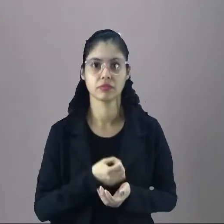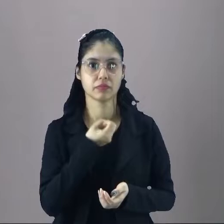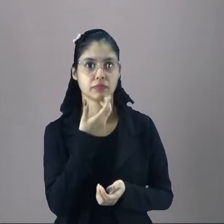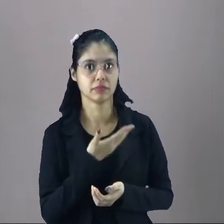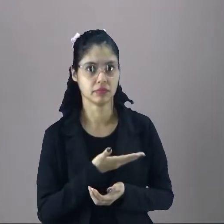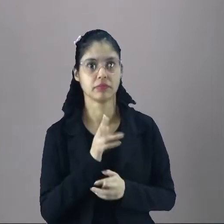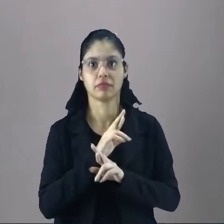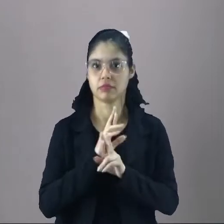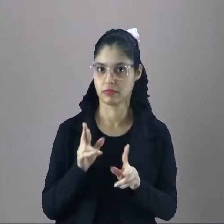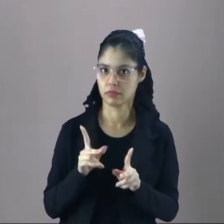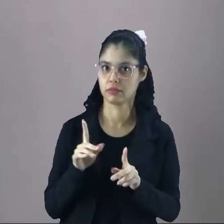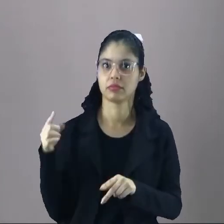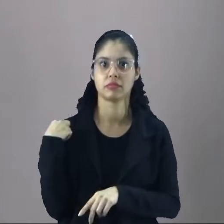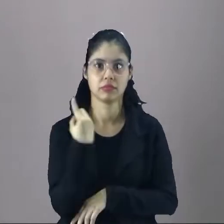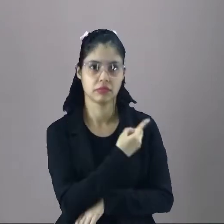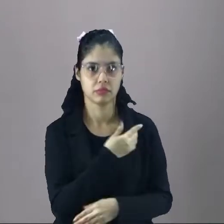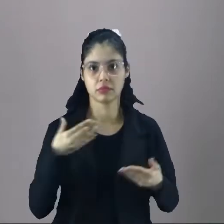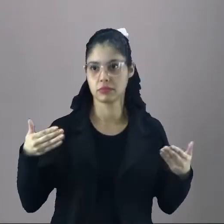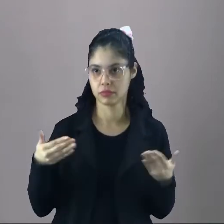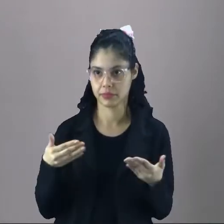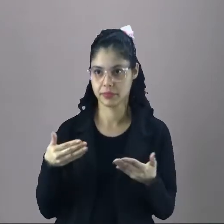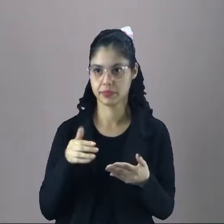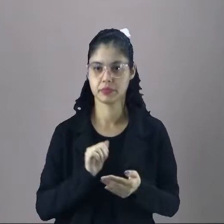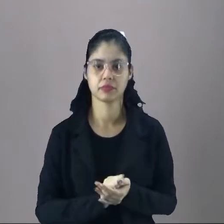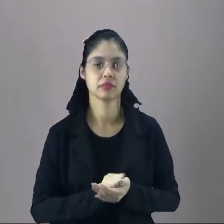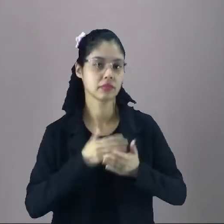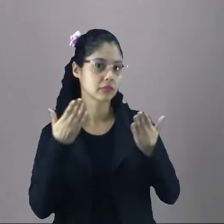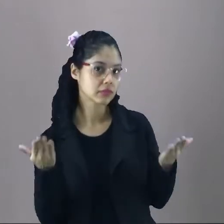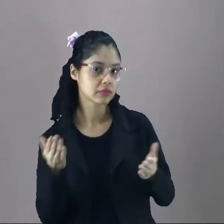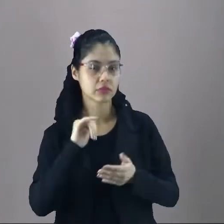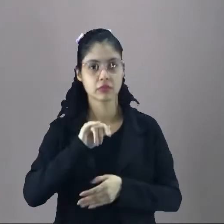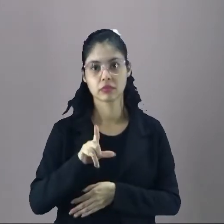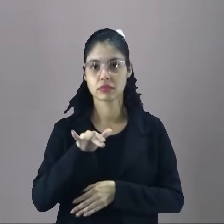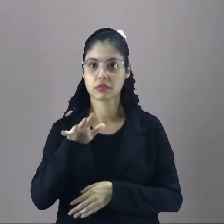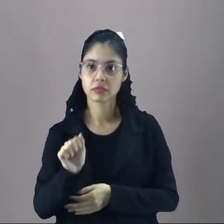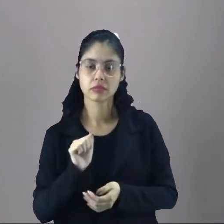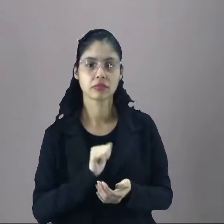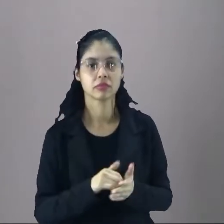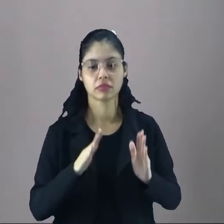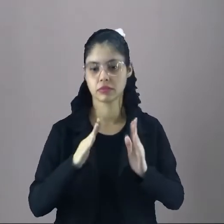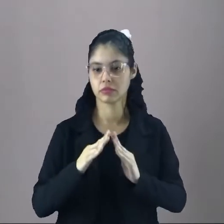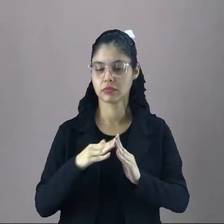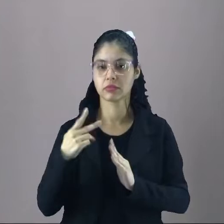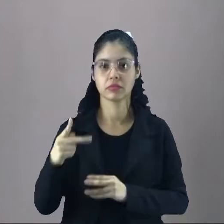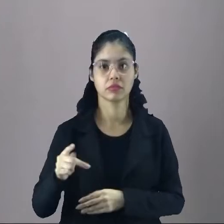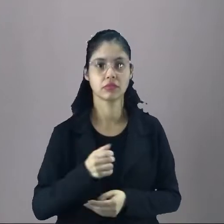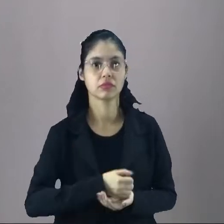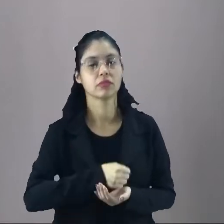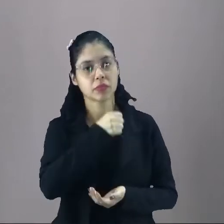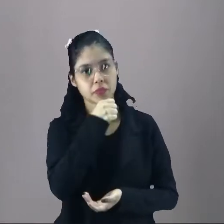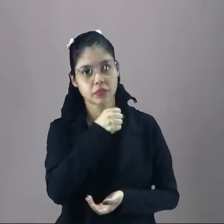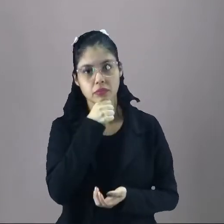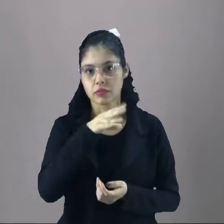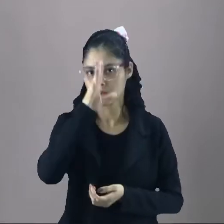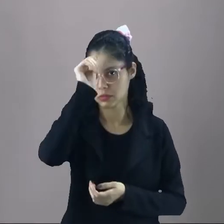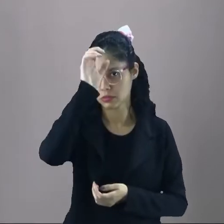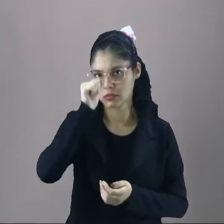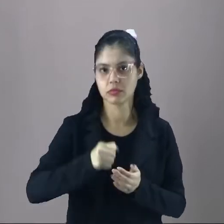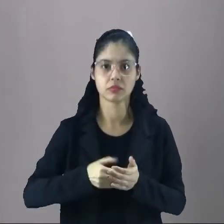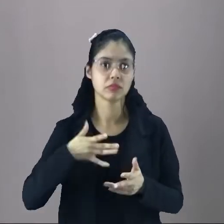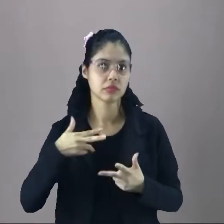bem diferentes das nossas de hoje. Então, a Júlia, na casa dos seus avós, aprendeu muita coisa.